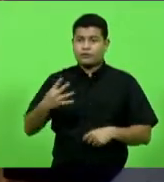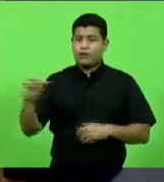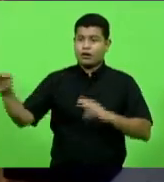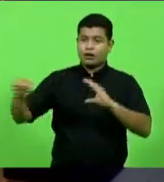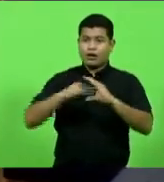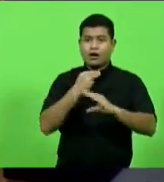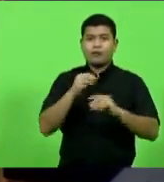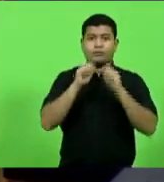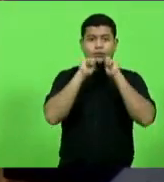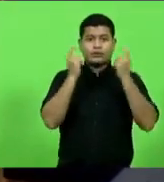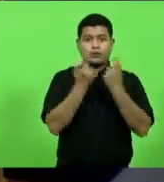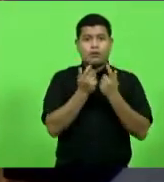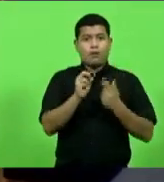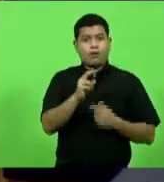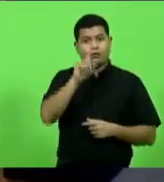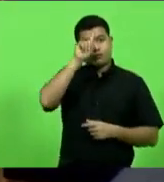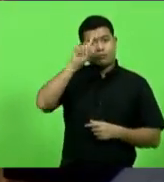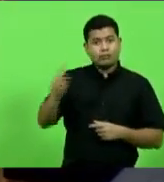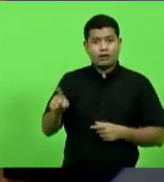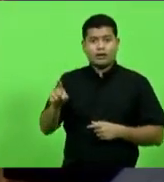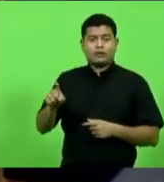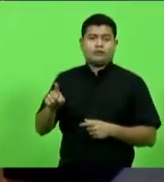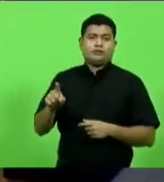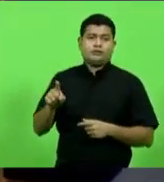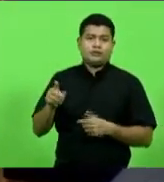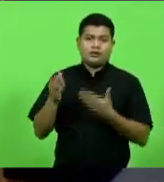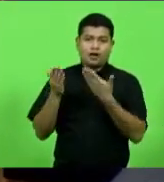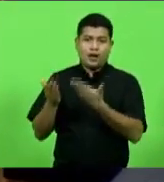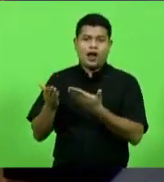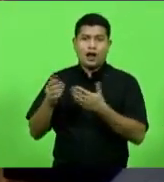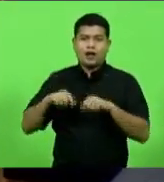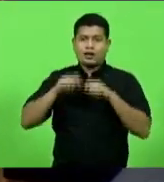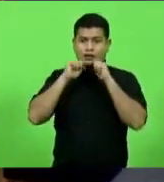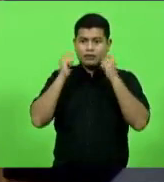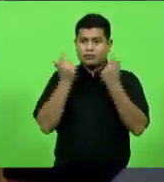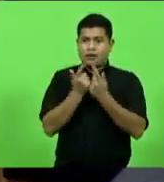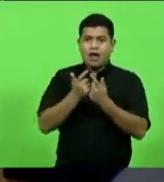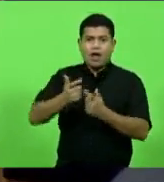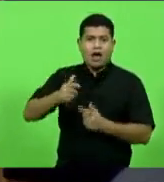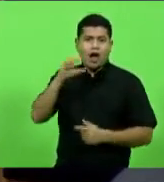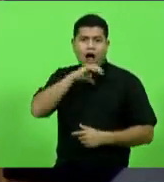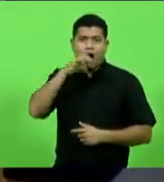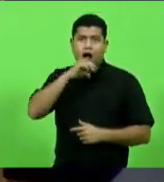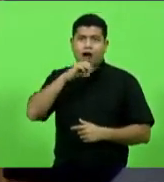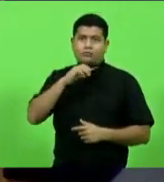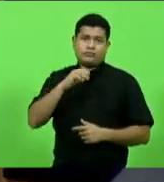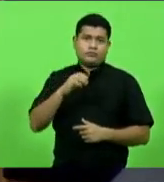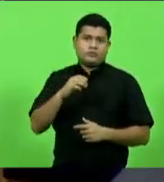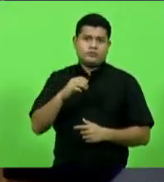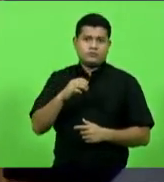não manda a Assembleia se manifestar em 24 horas, não manda, não manda,